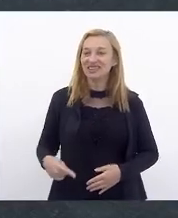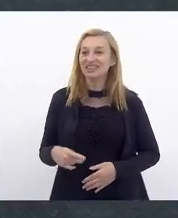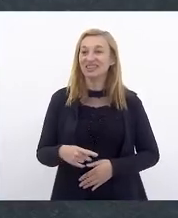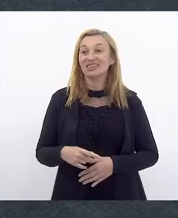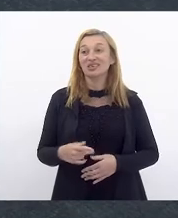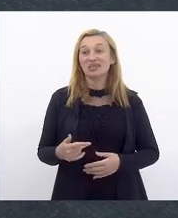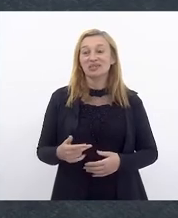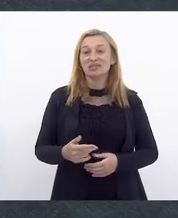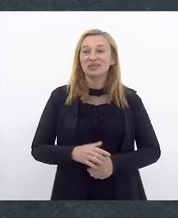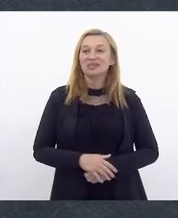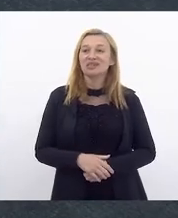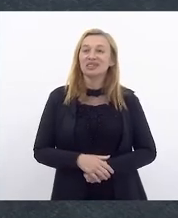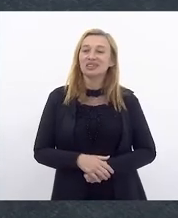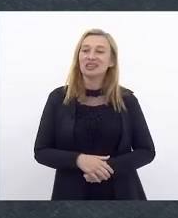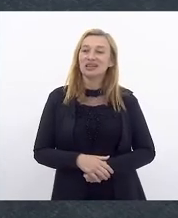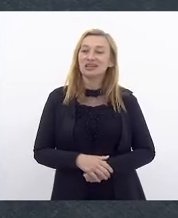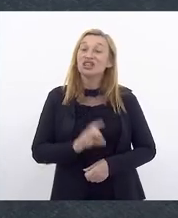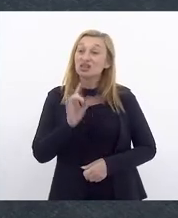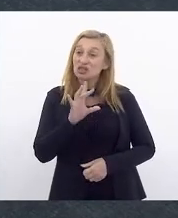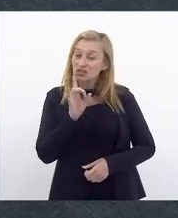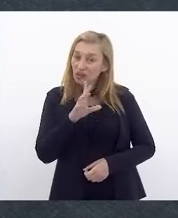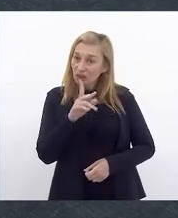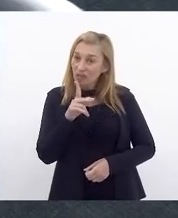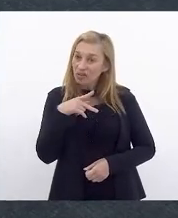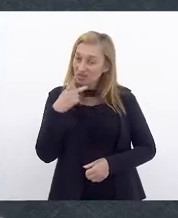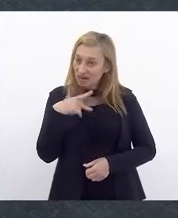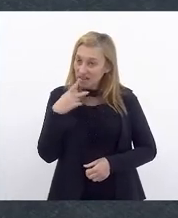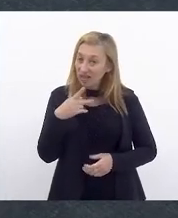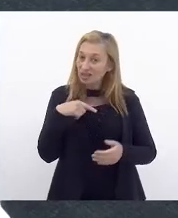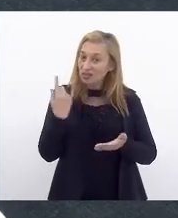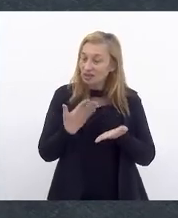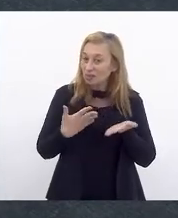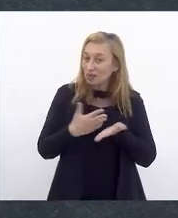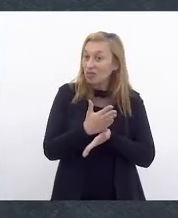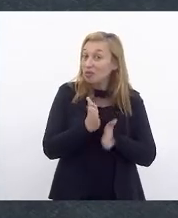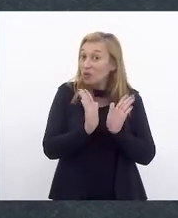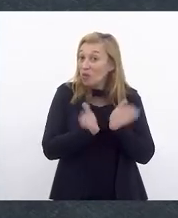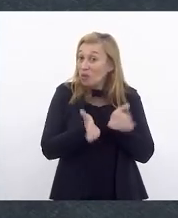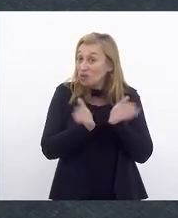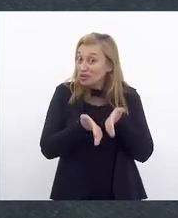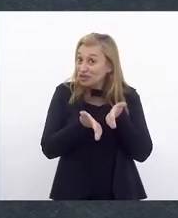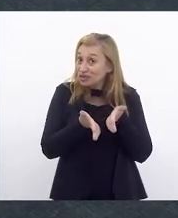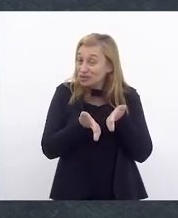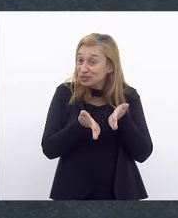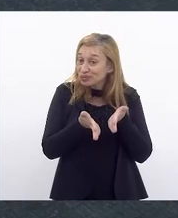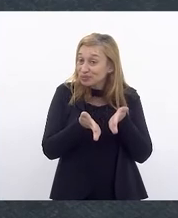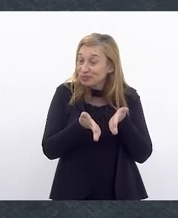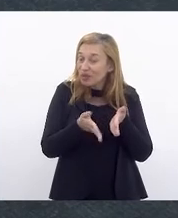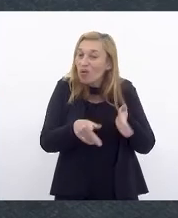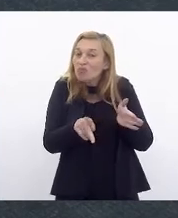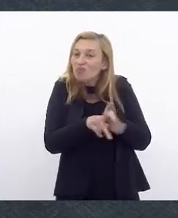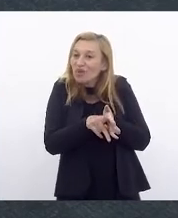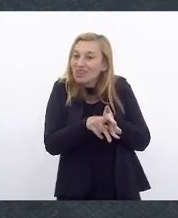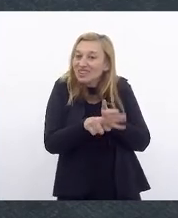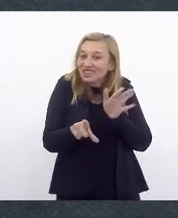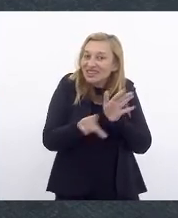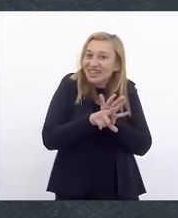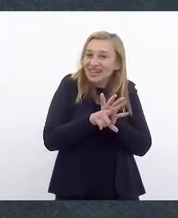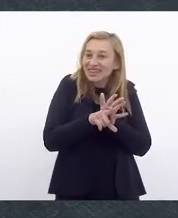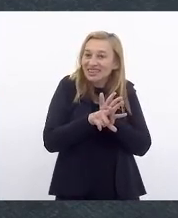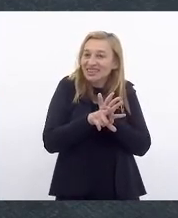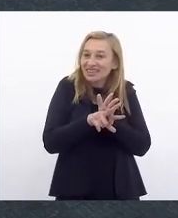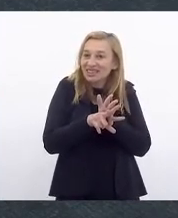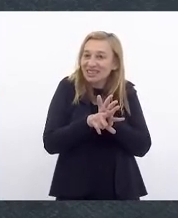por terem ligado o som. Só para fazer menção, nós aprovamos hoje o projeto de lei